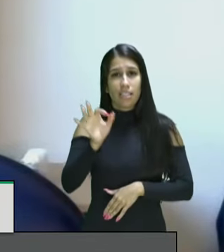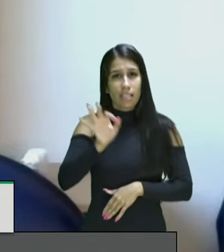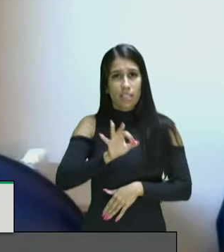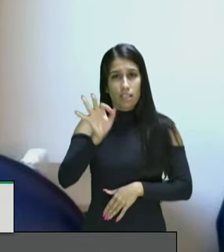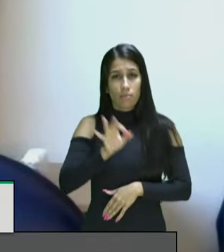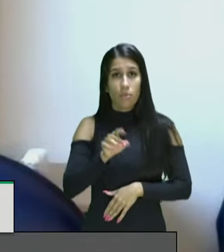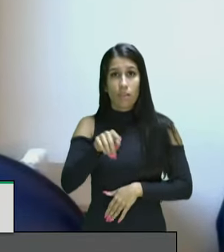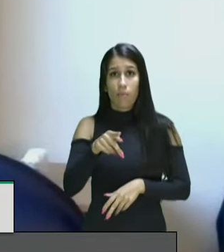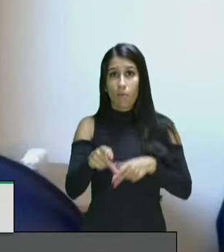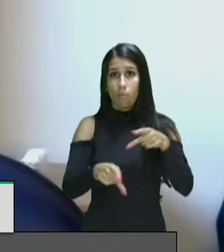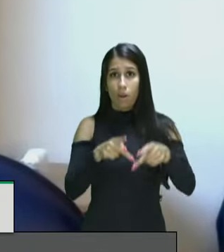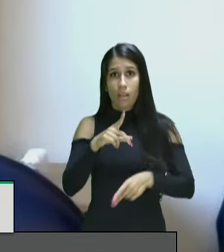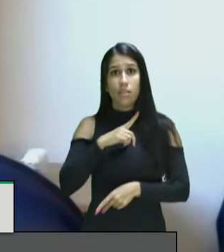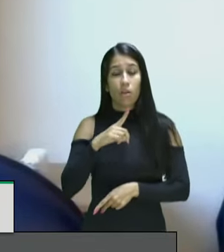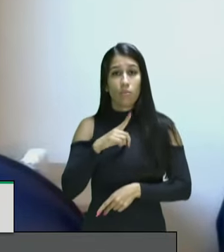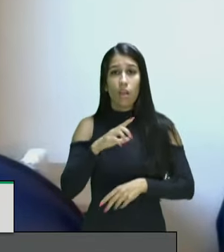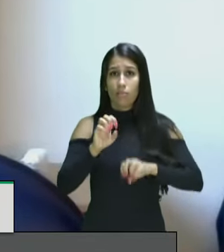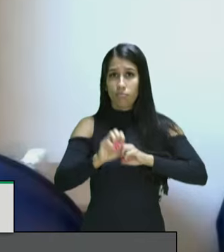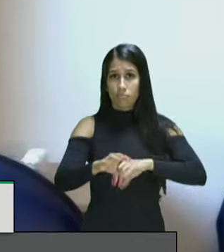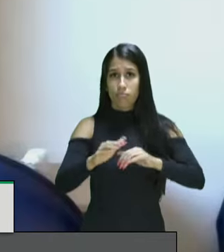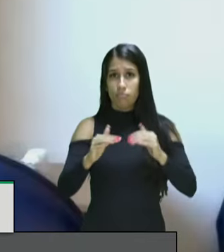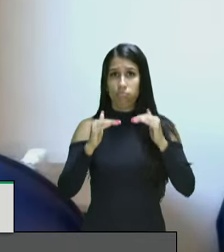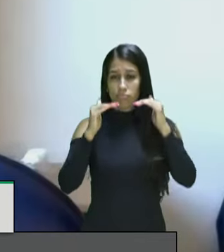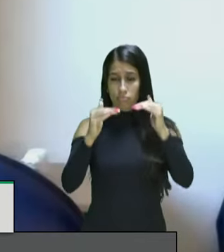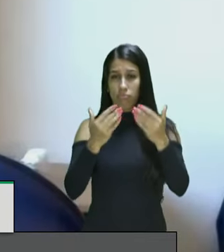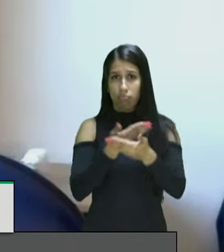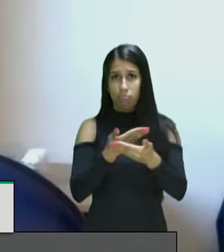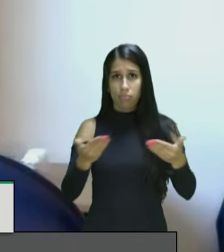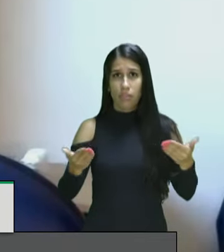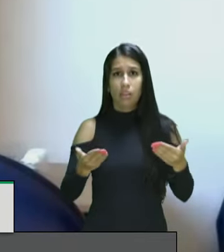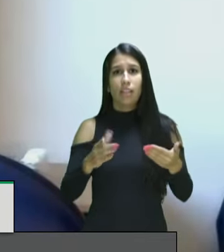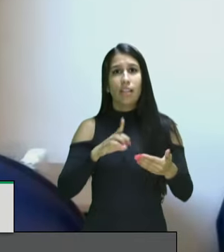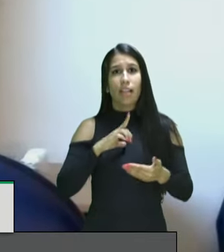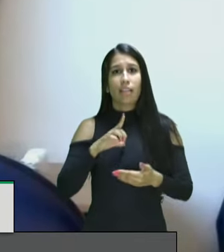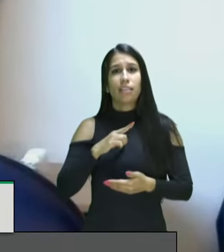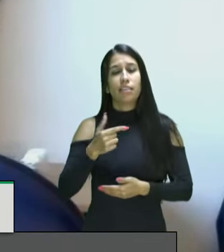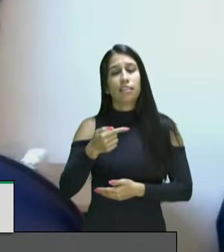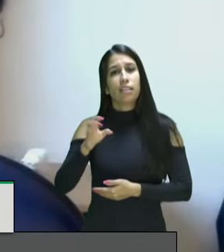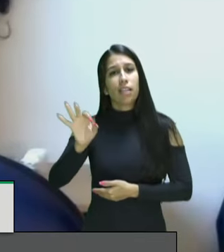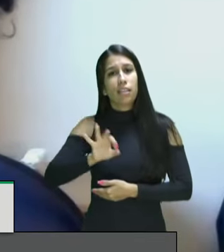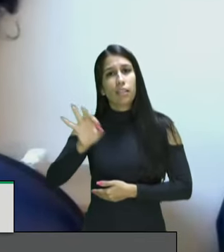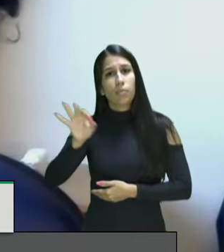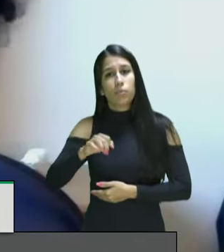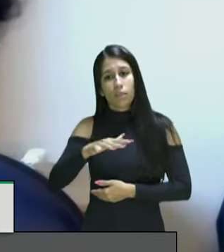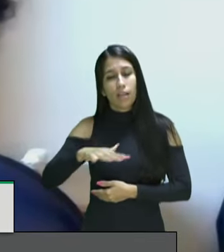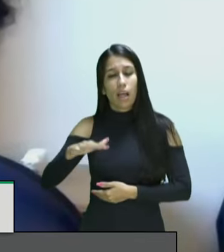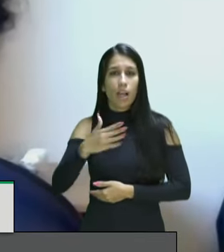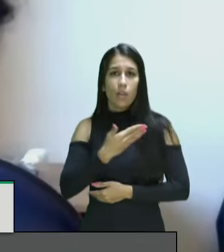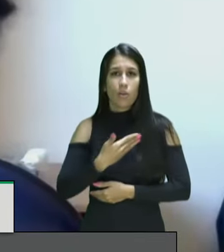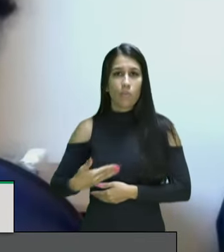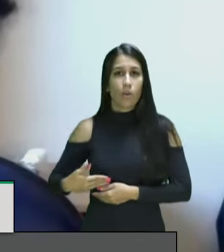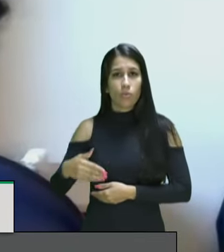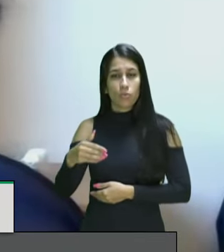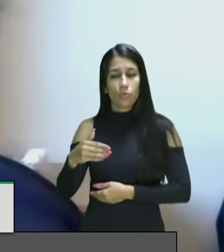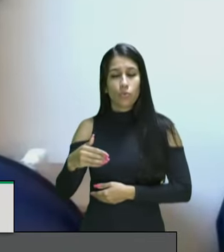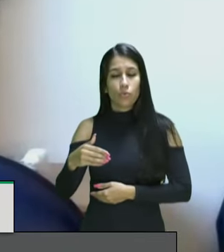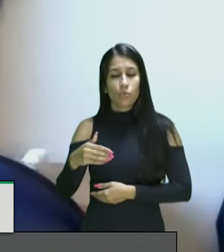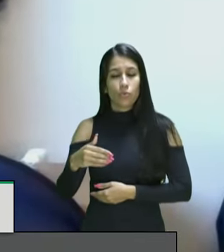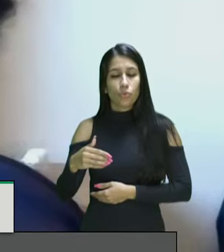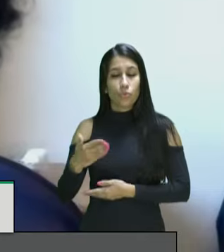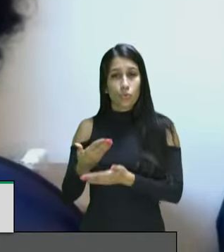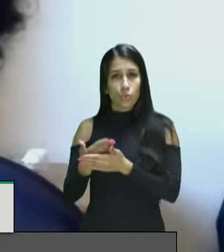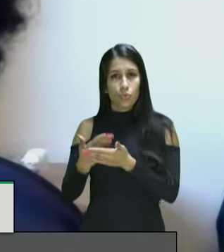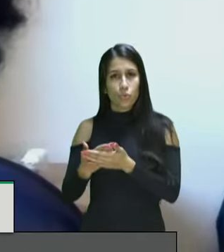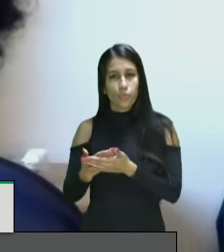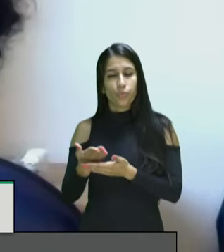superior e hoje dentre os matriculados no ensino superior brasileiro apenas 30% estão no ensino superior público eu acho sempre importante frisar que em 20